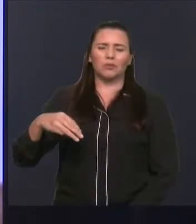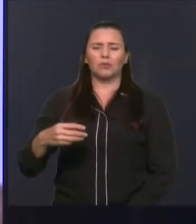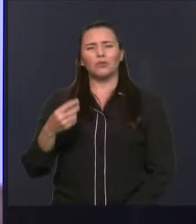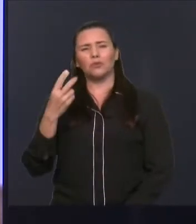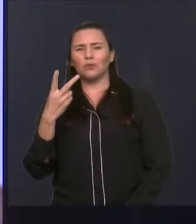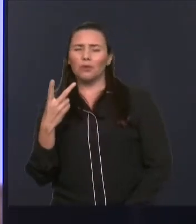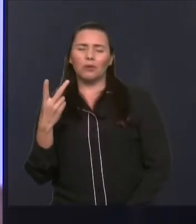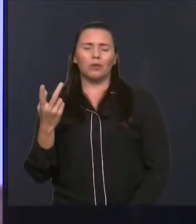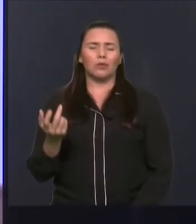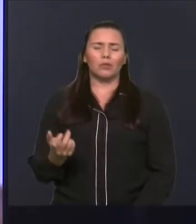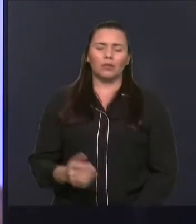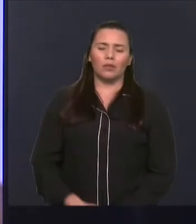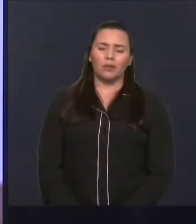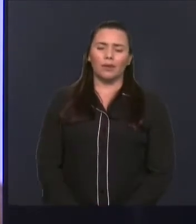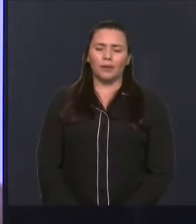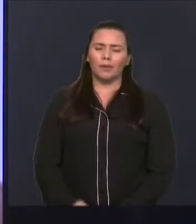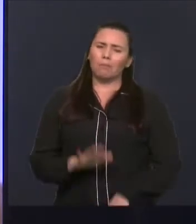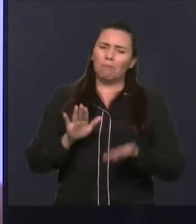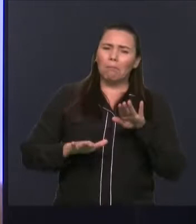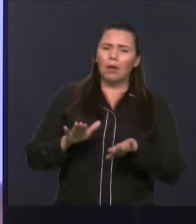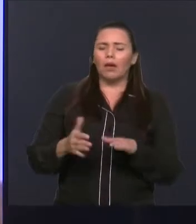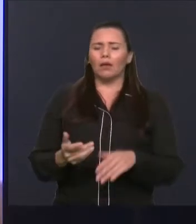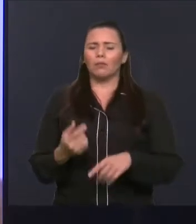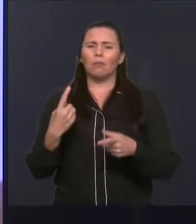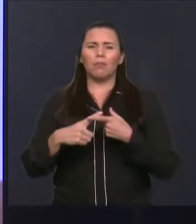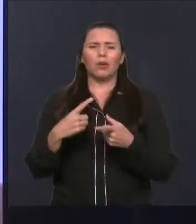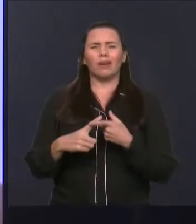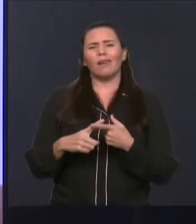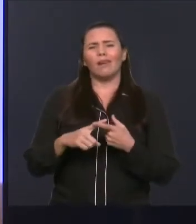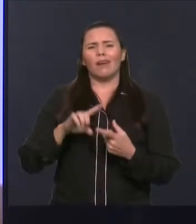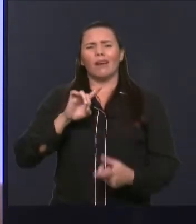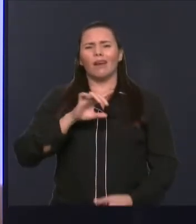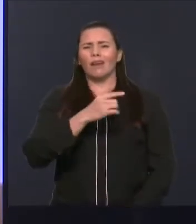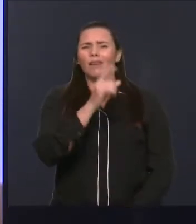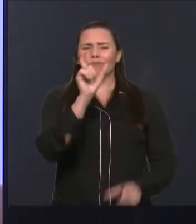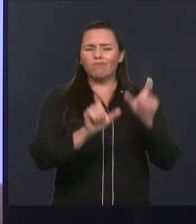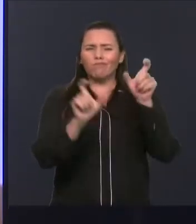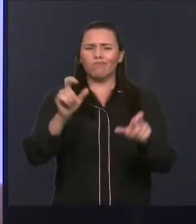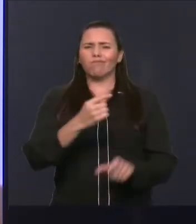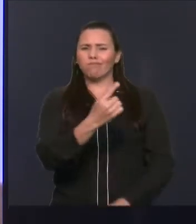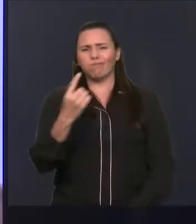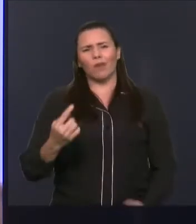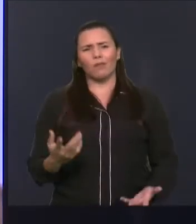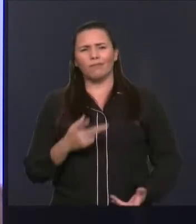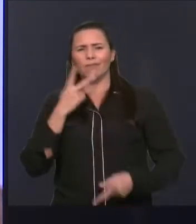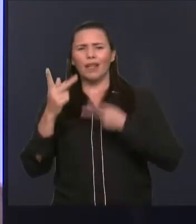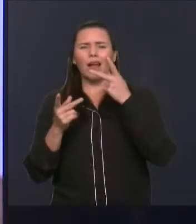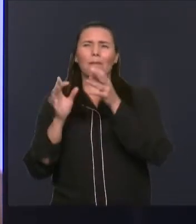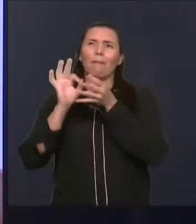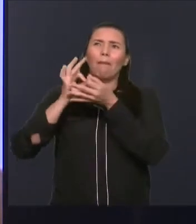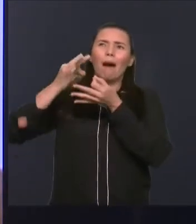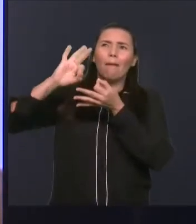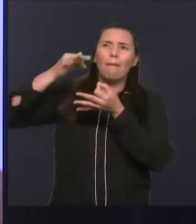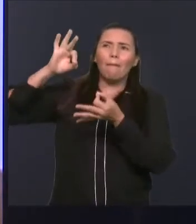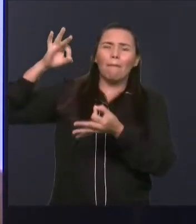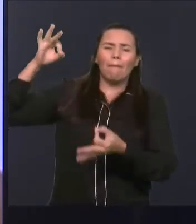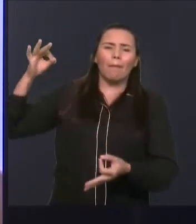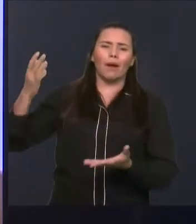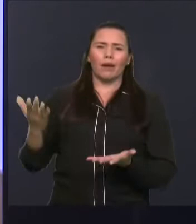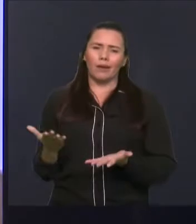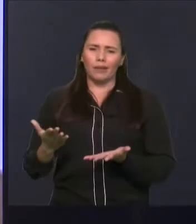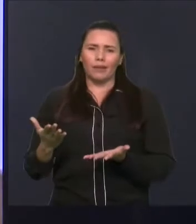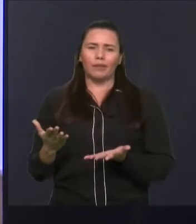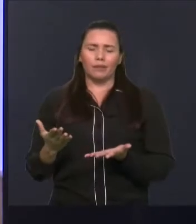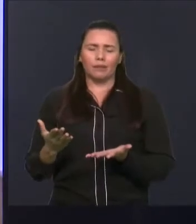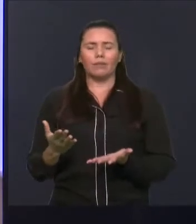forem possíveis, porque cada um vai fazer os registros que estão na sua